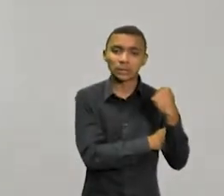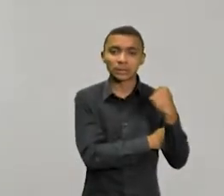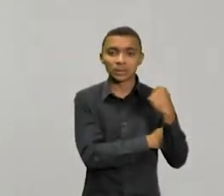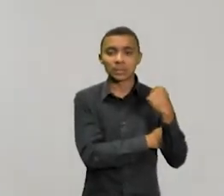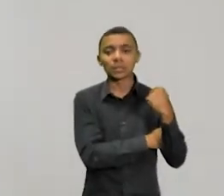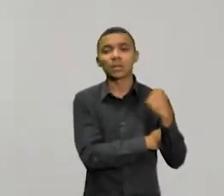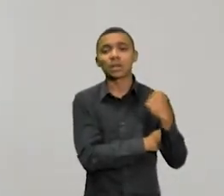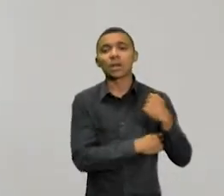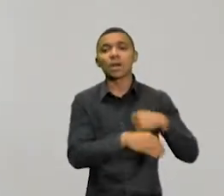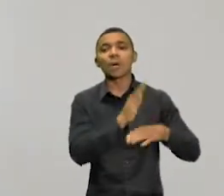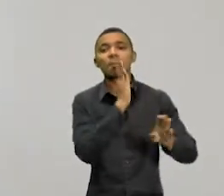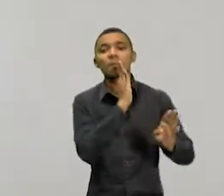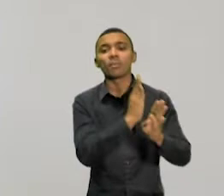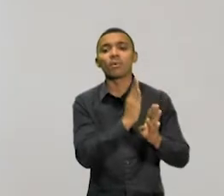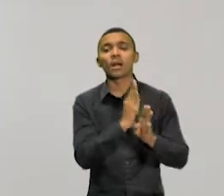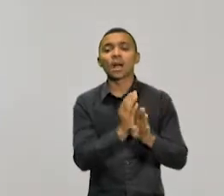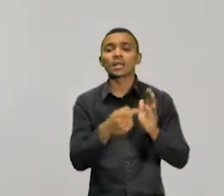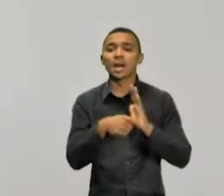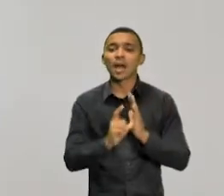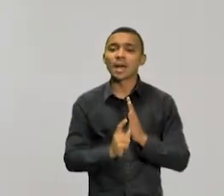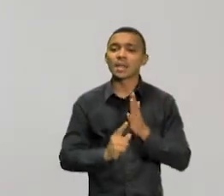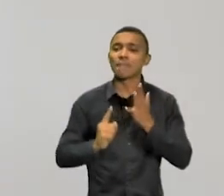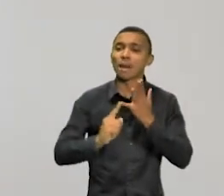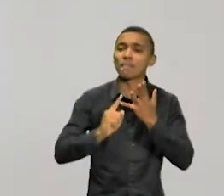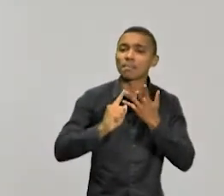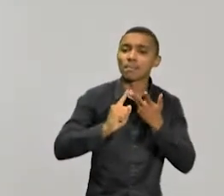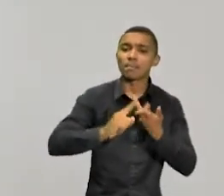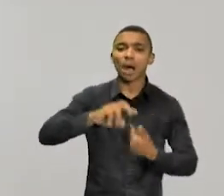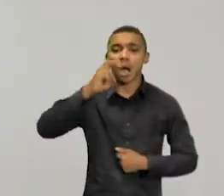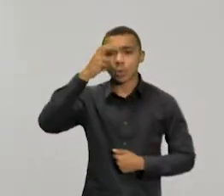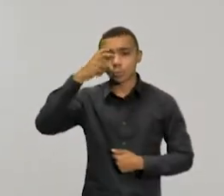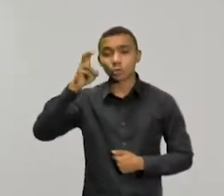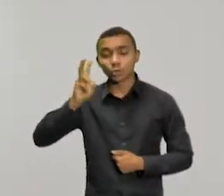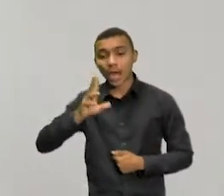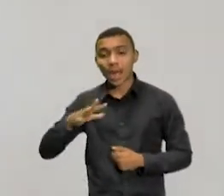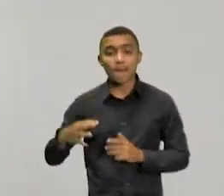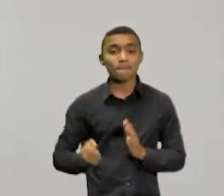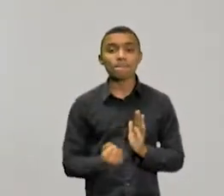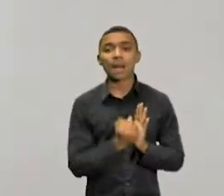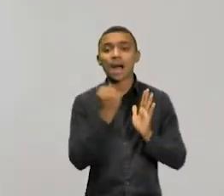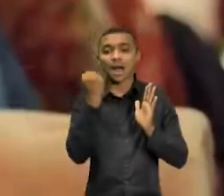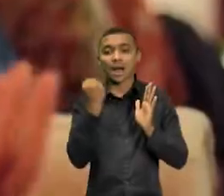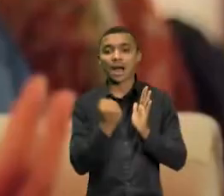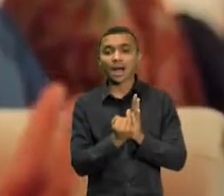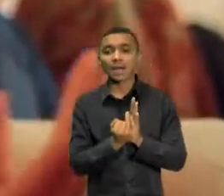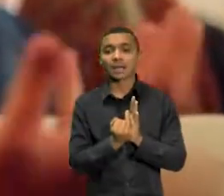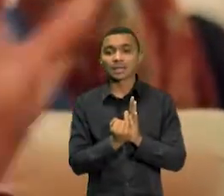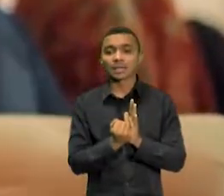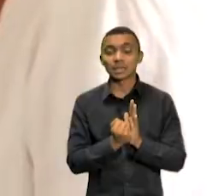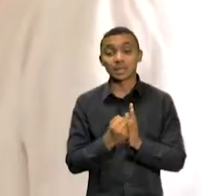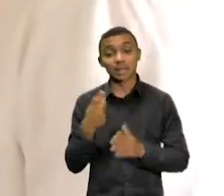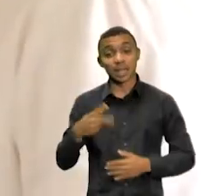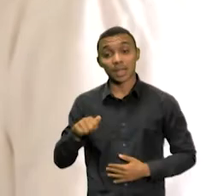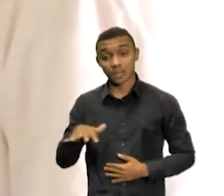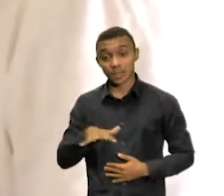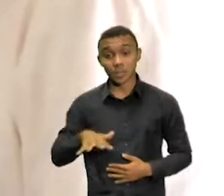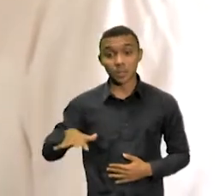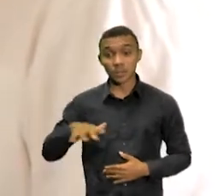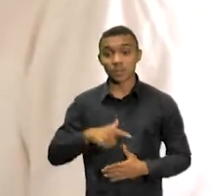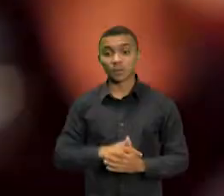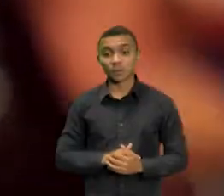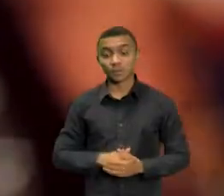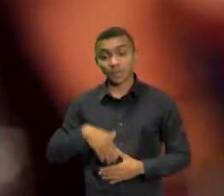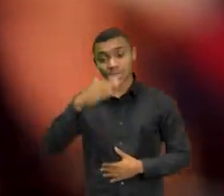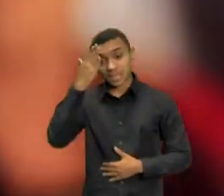desses fatores culturais que marcam a nossa região. Apesar dos desafios, o